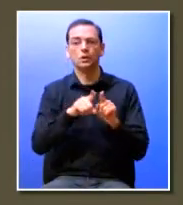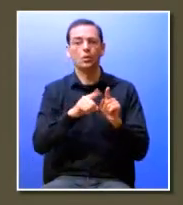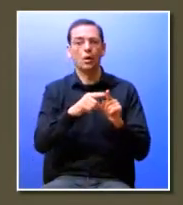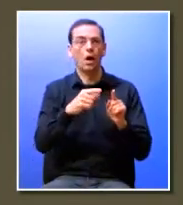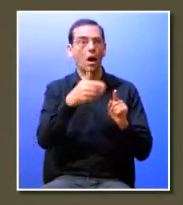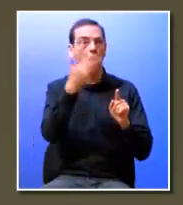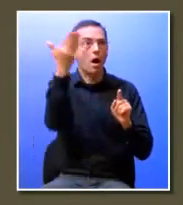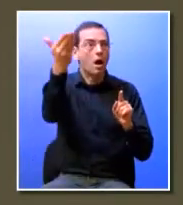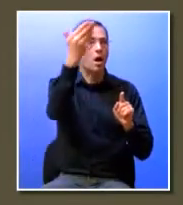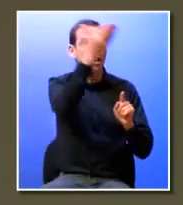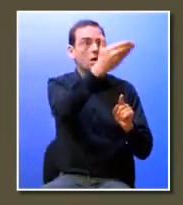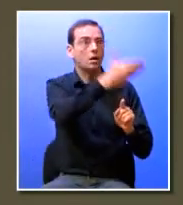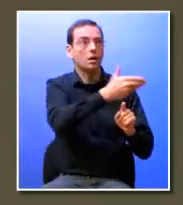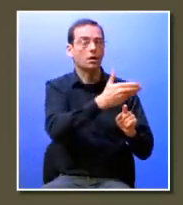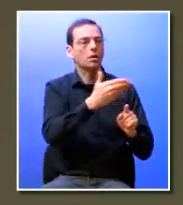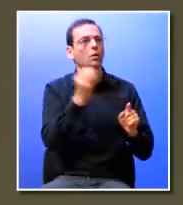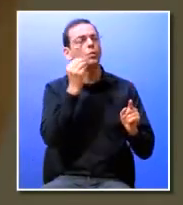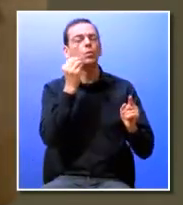existimos